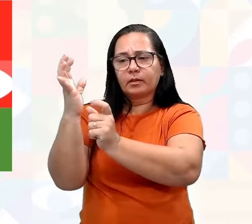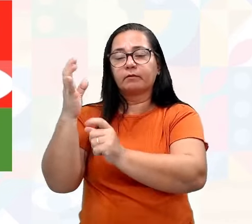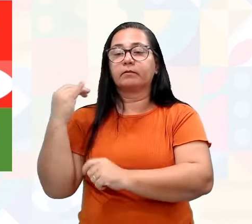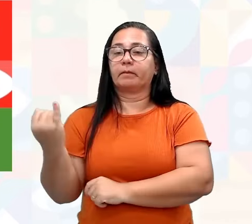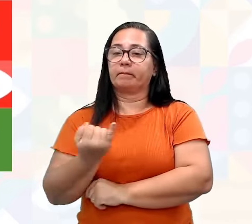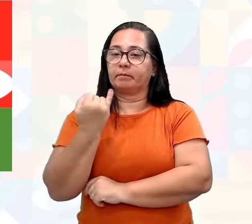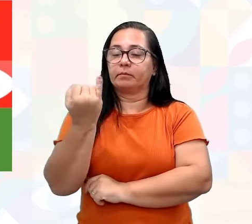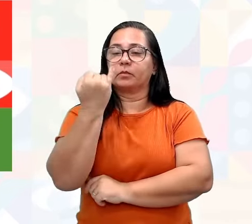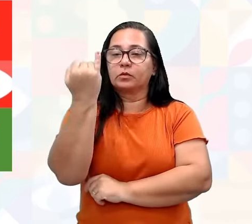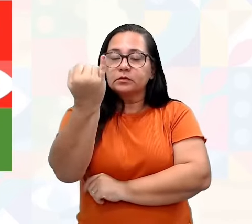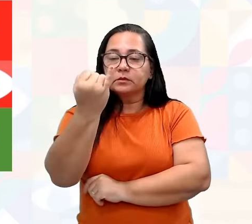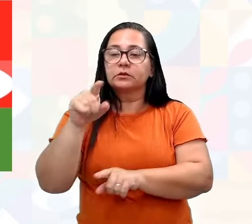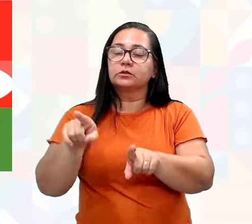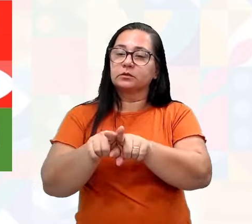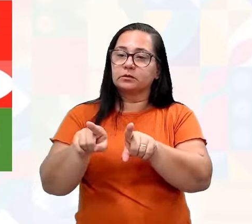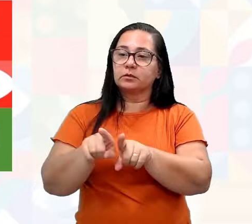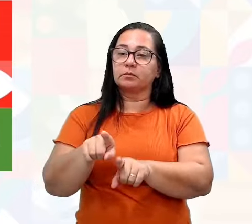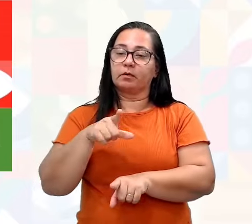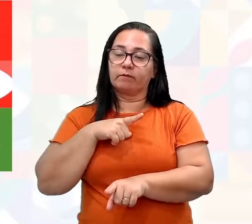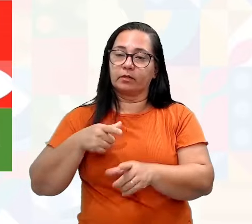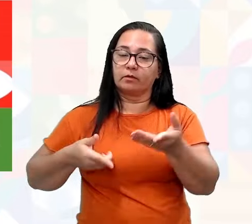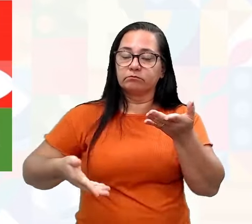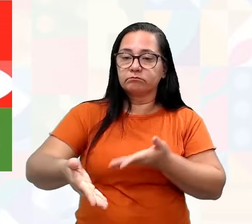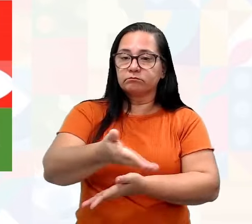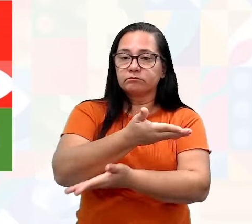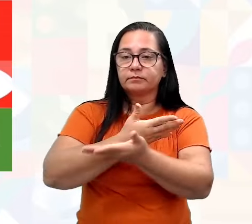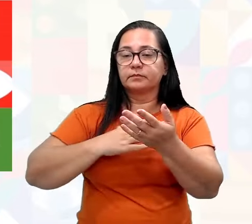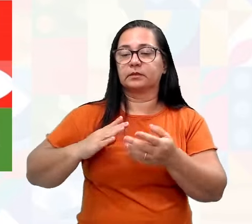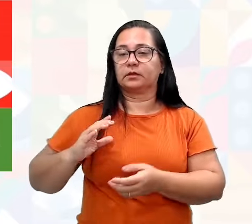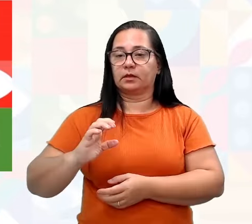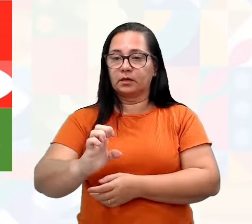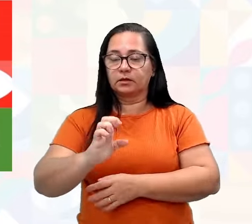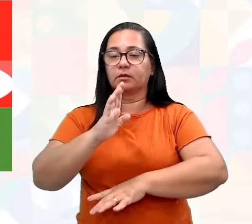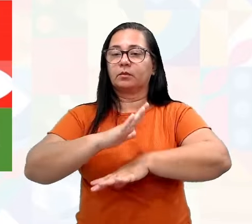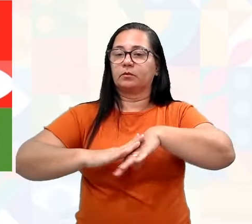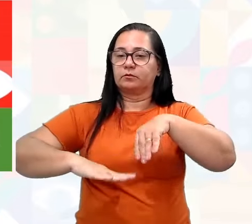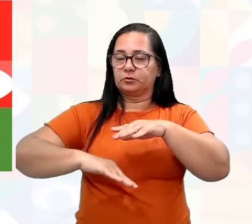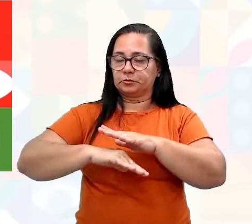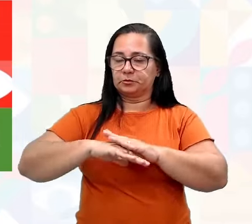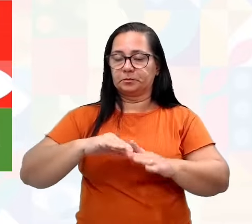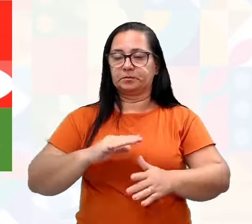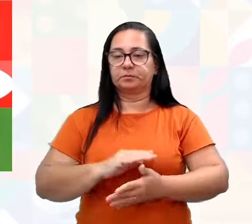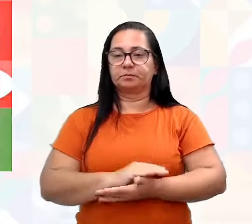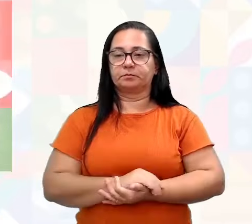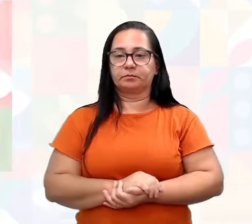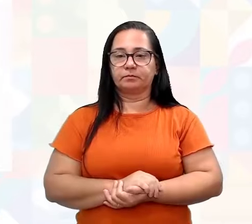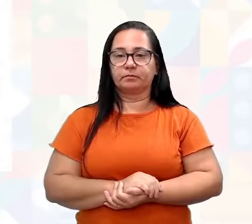importantes e vão envolver toda a ética profissional. Aí vamos dar seguimento.